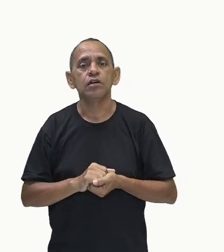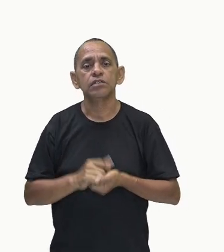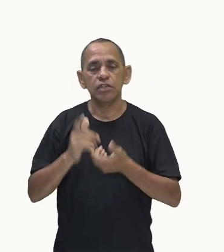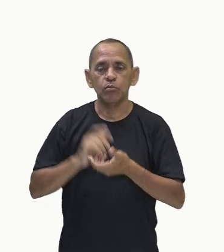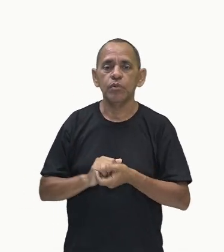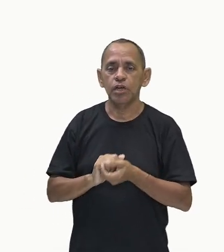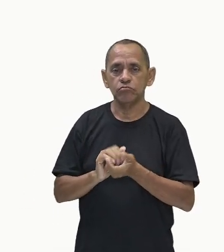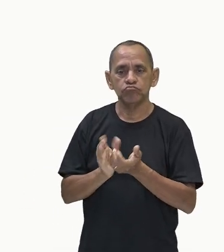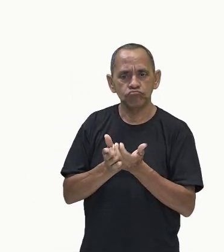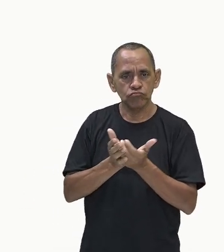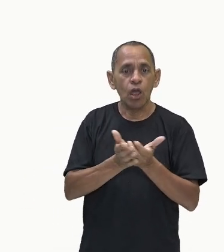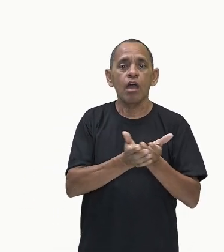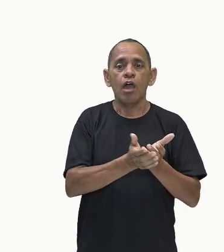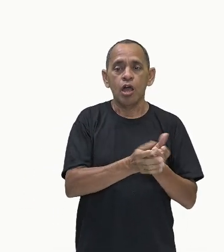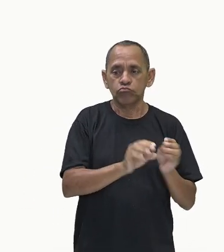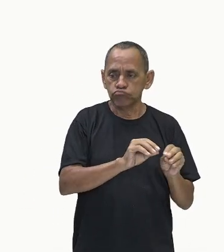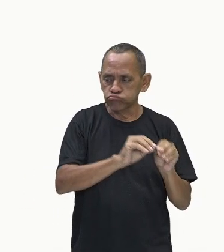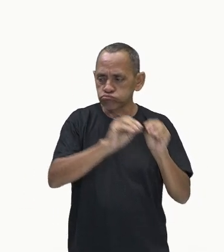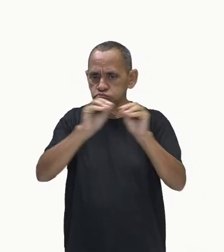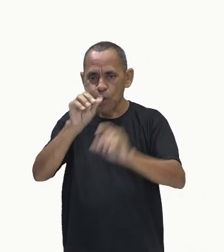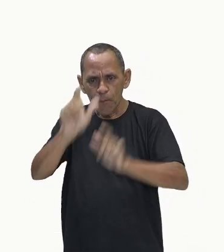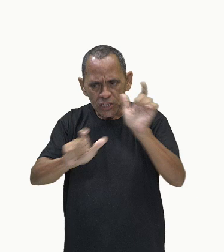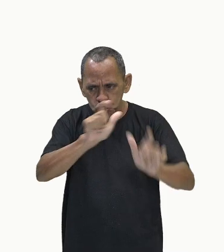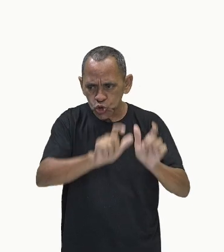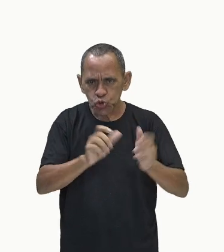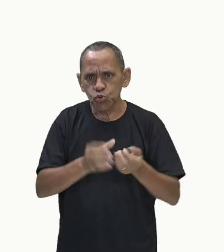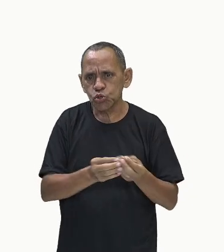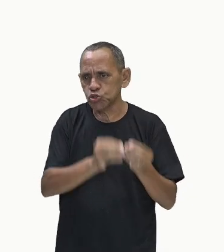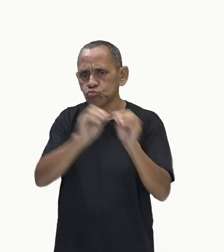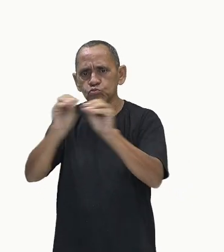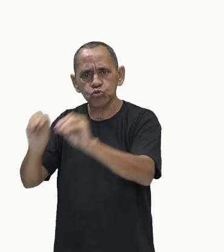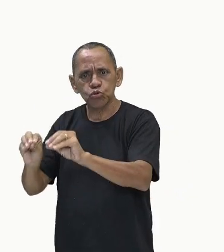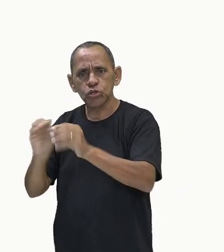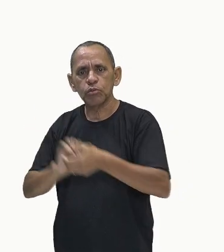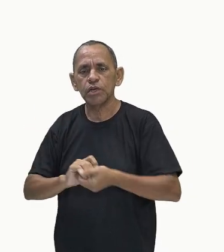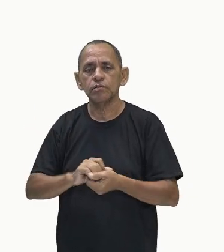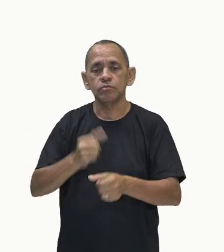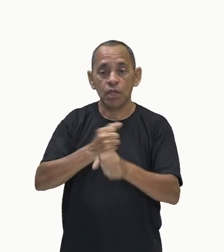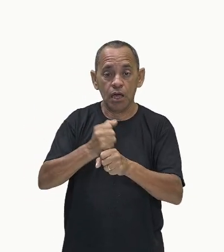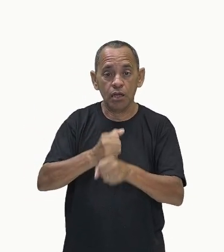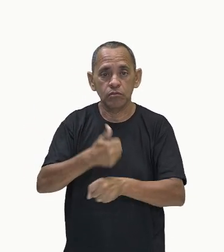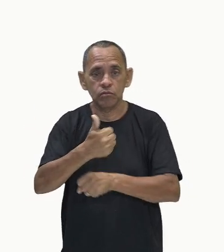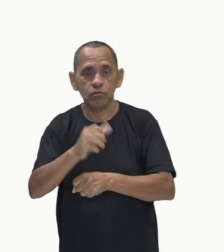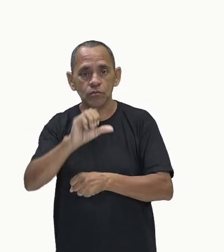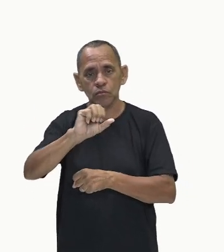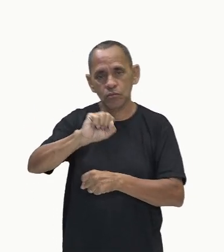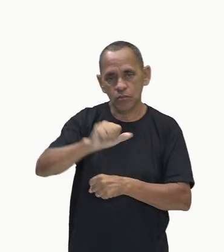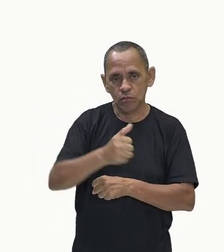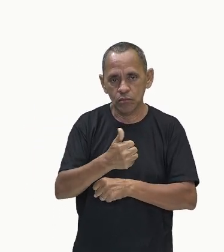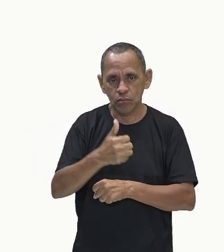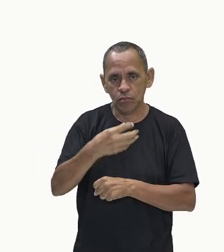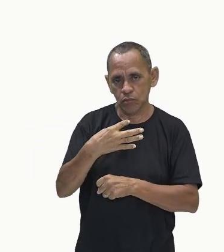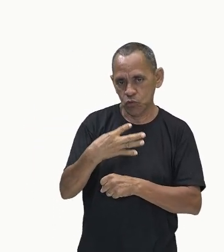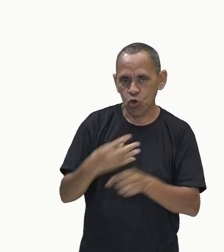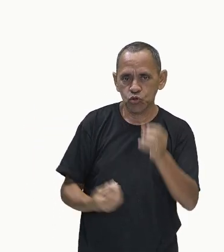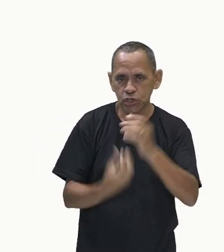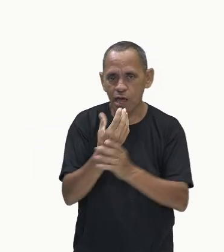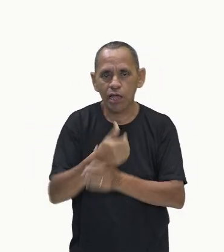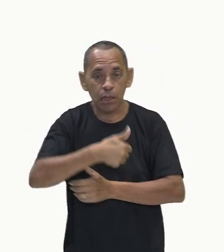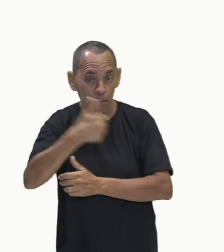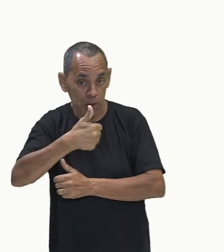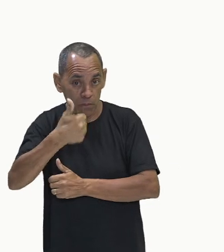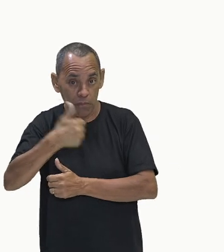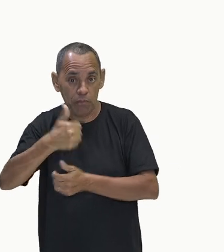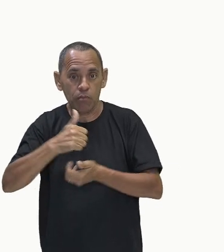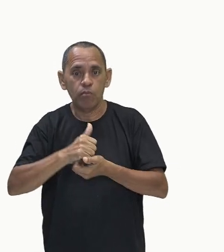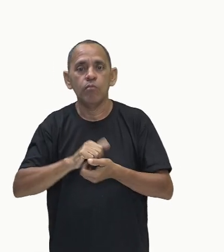chegamos lá no ano de 1814, quando é criada a primeira locomotiva a vapor